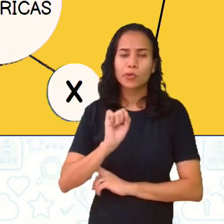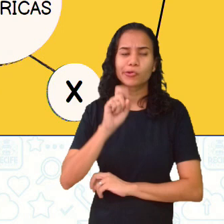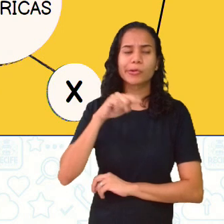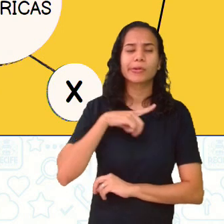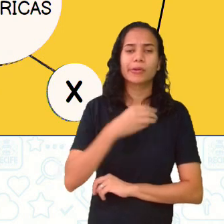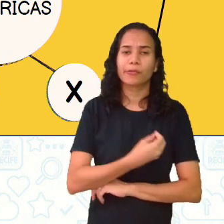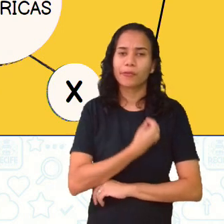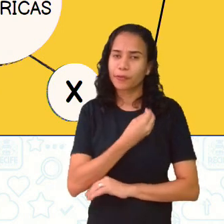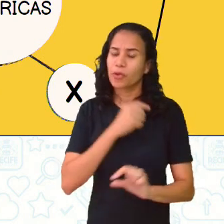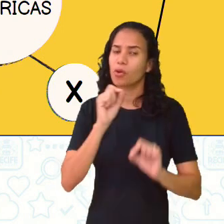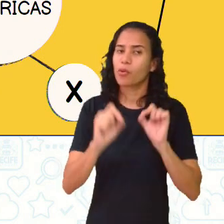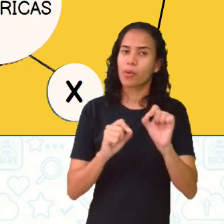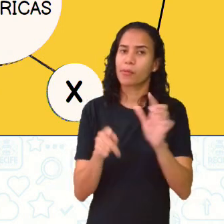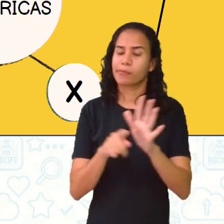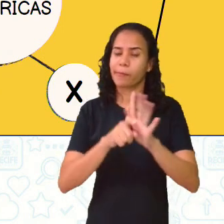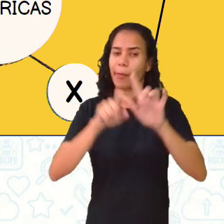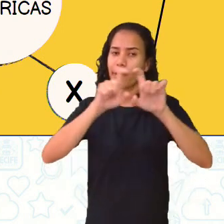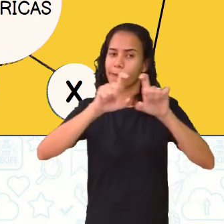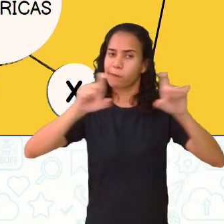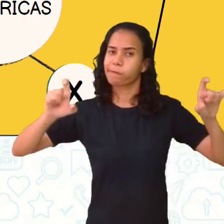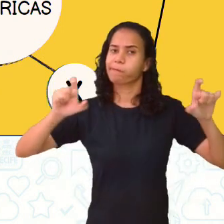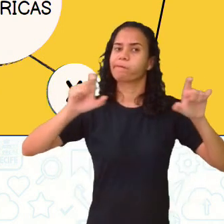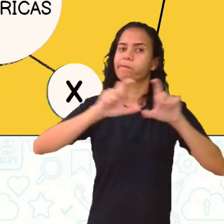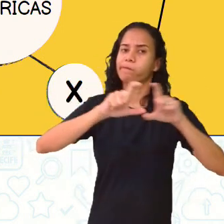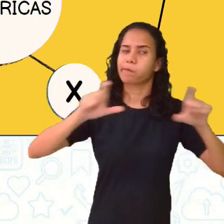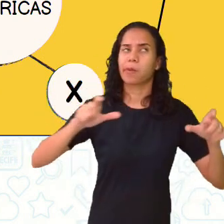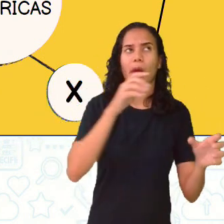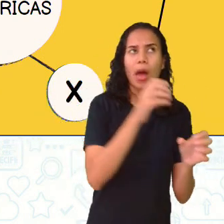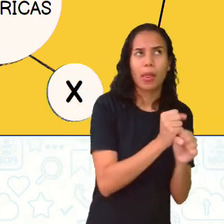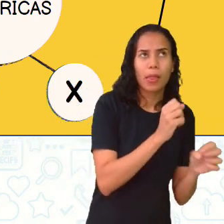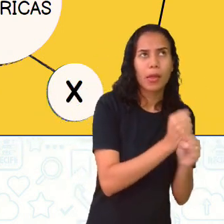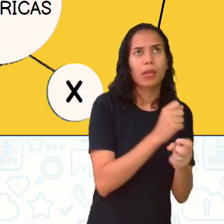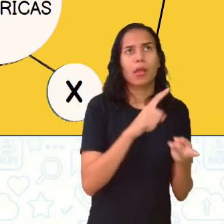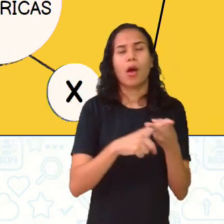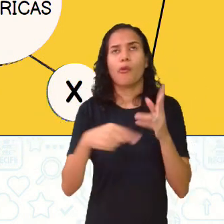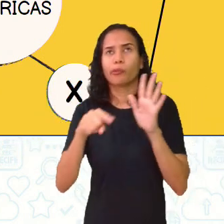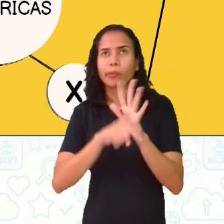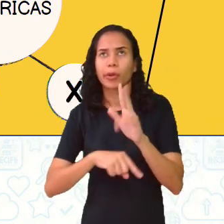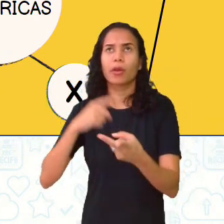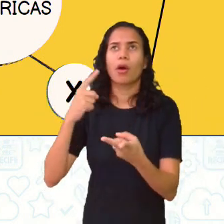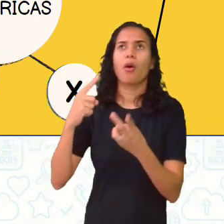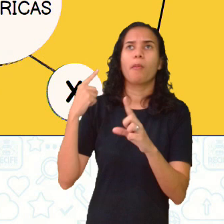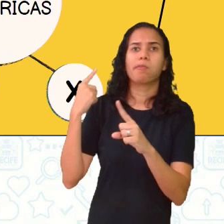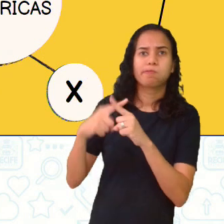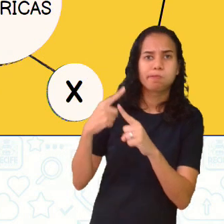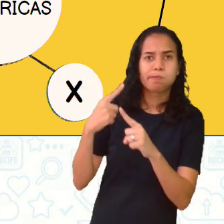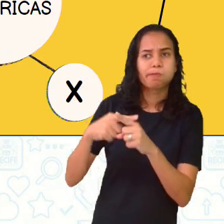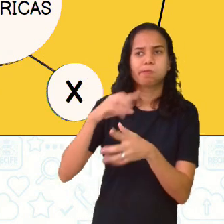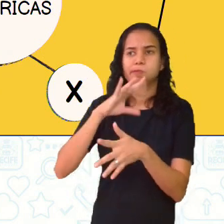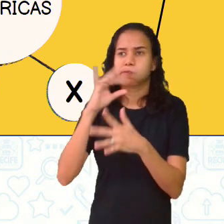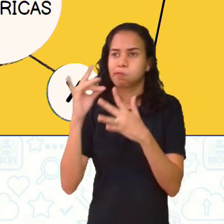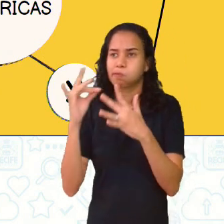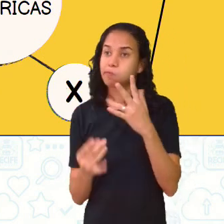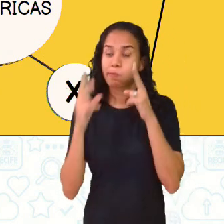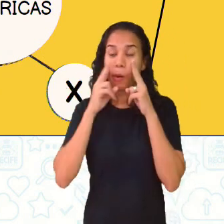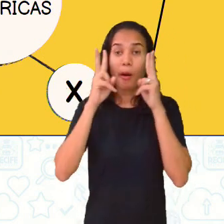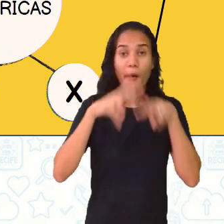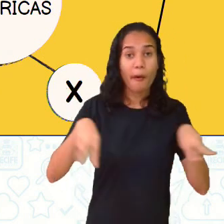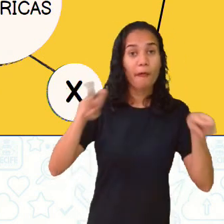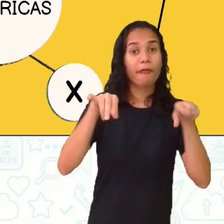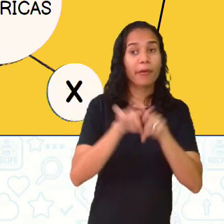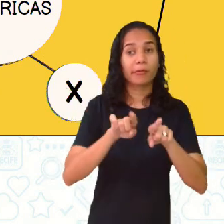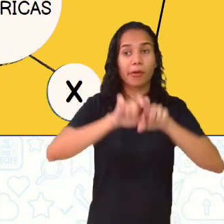compostos de expressões algébricas, eles trabalham com adição, subtração, multiplicação, tá aí bem grande,